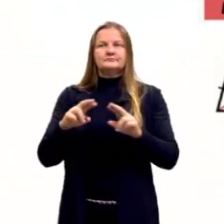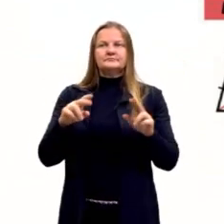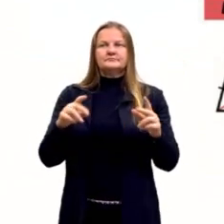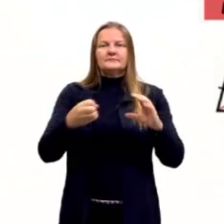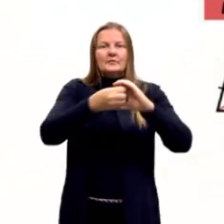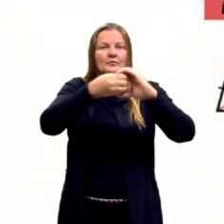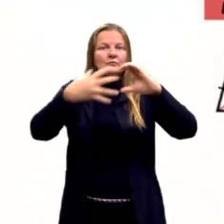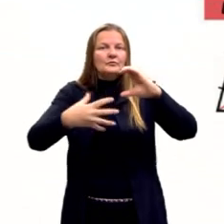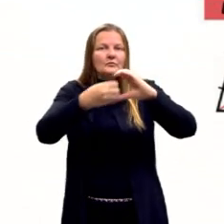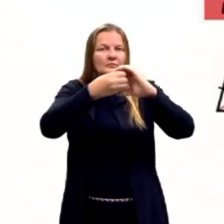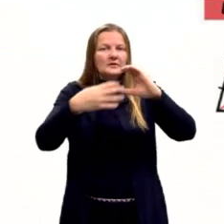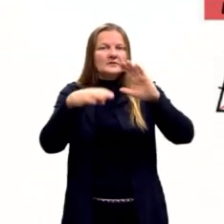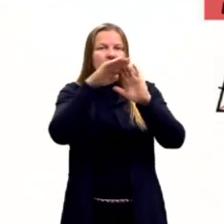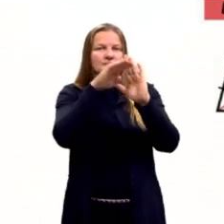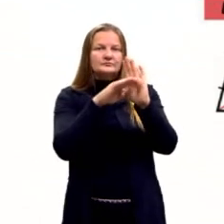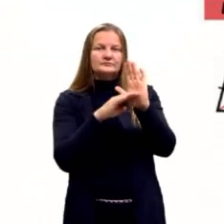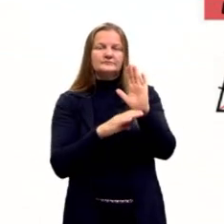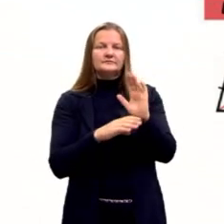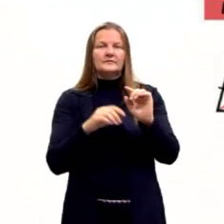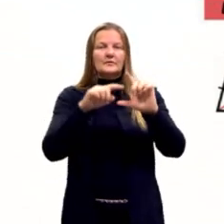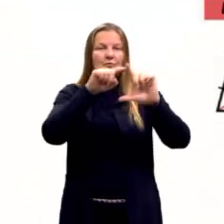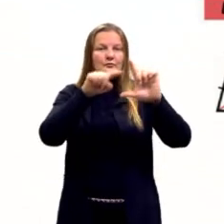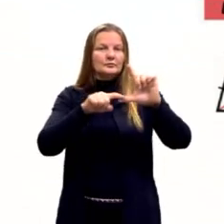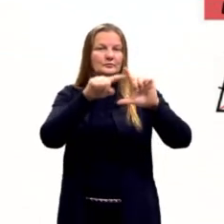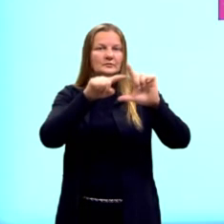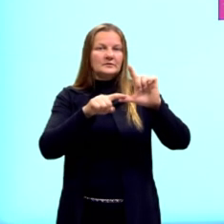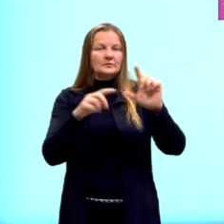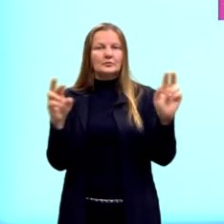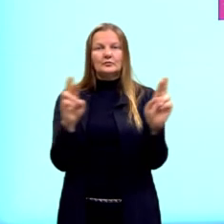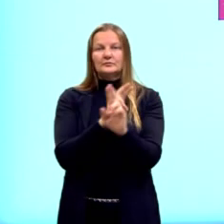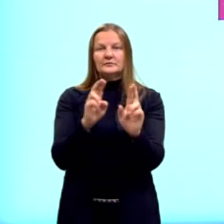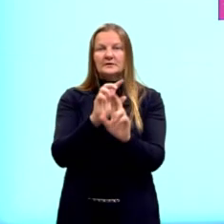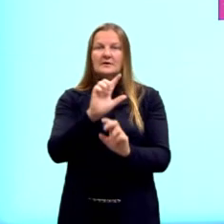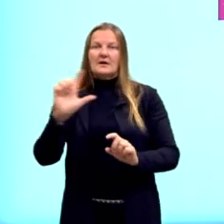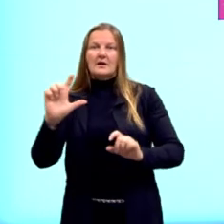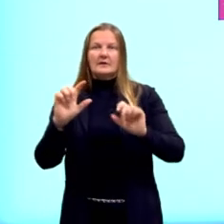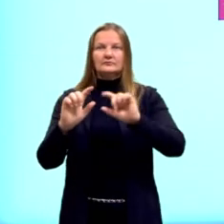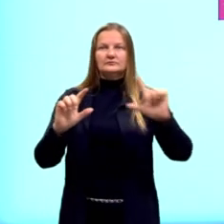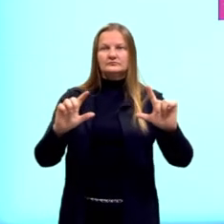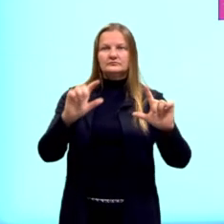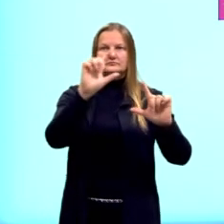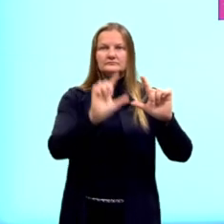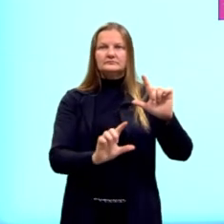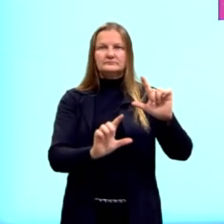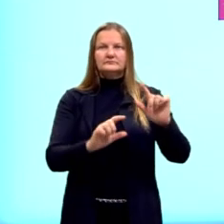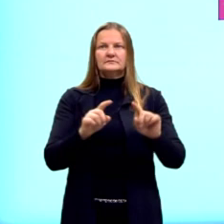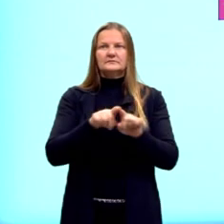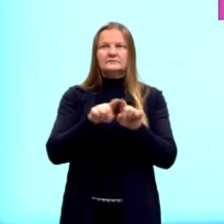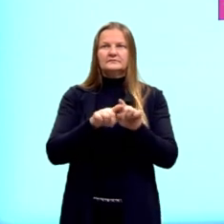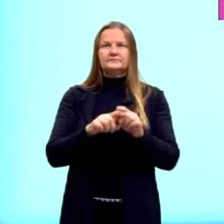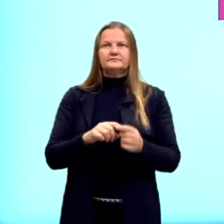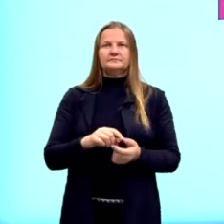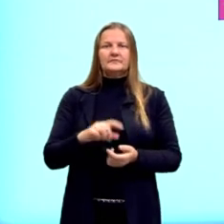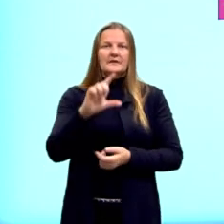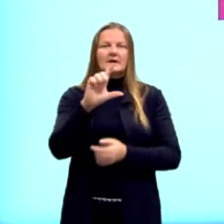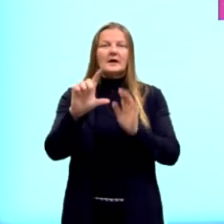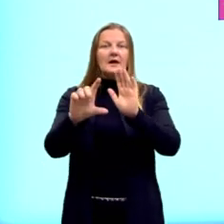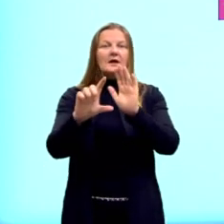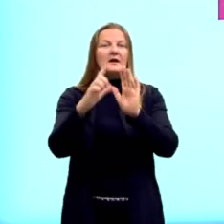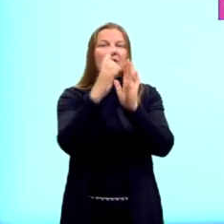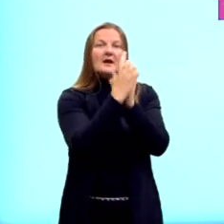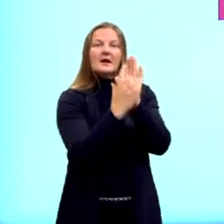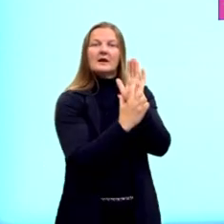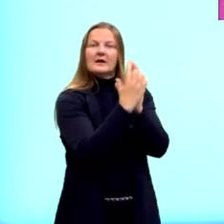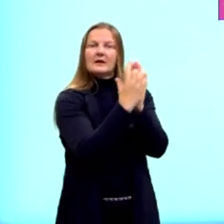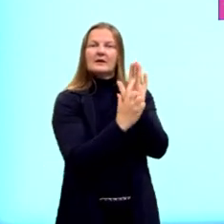classificação, de acordo com ângulos e lados, que nós já vimos. Aqui, lei angular, a soma dos